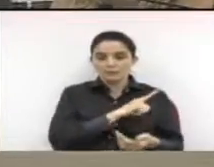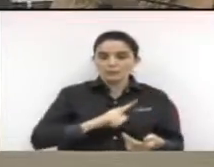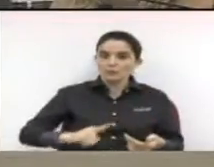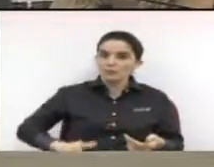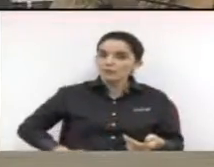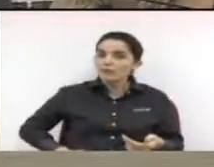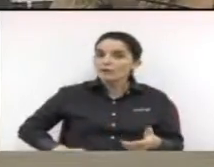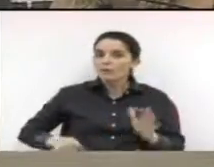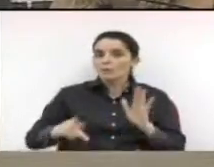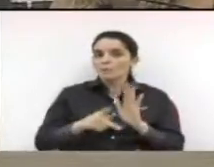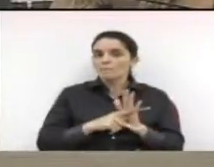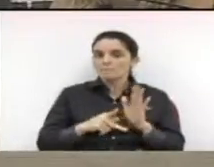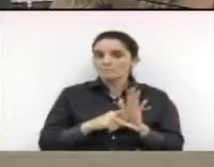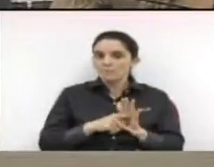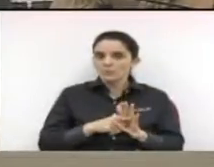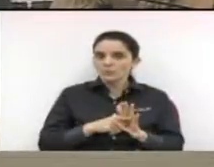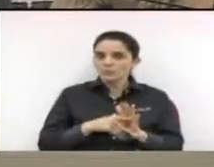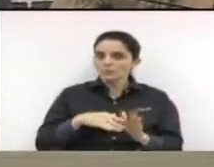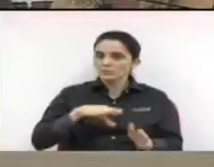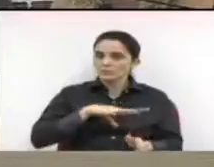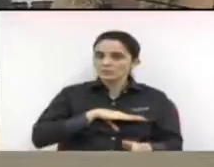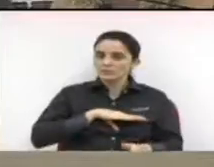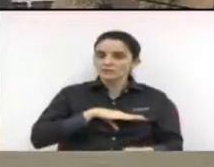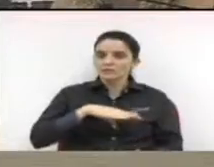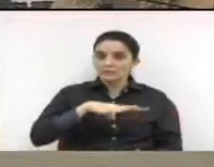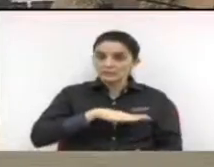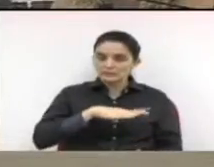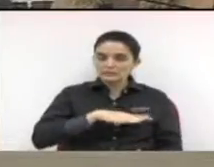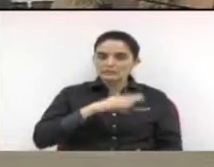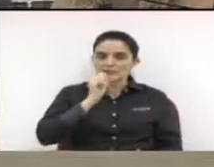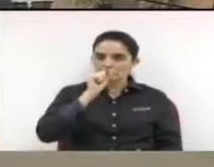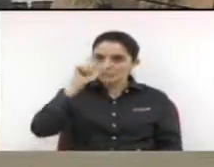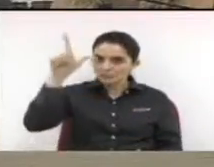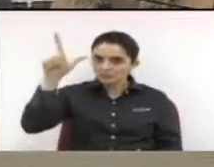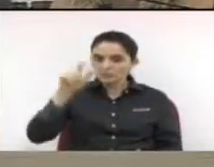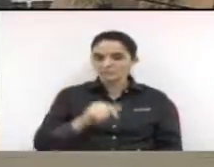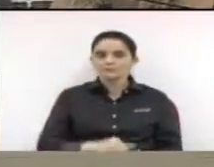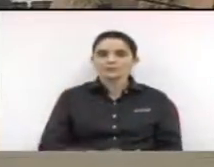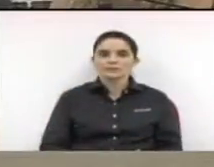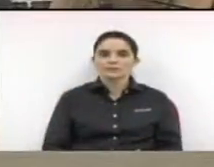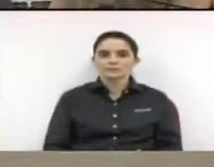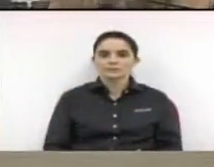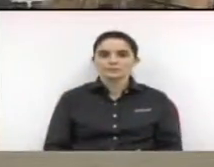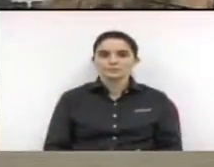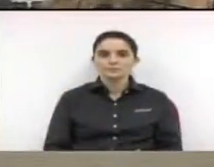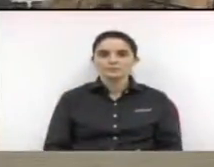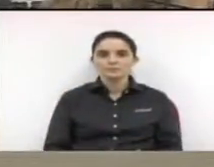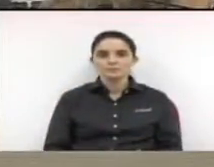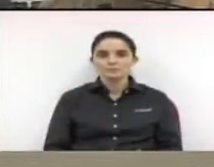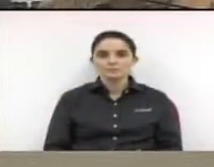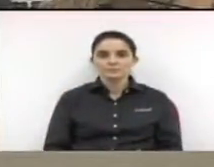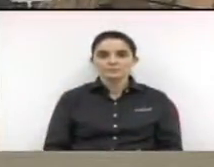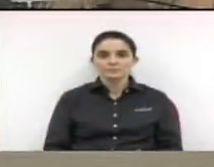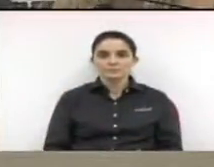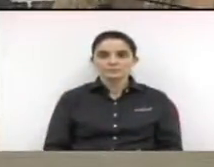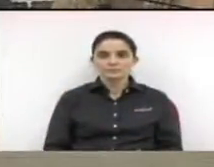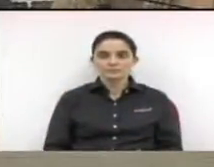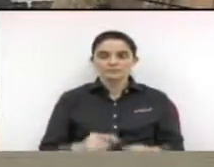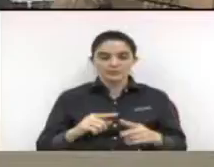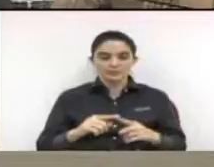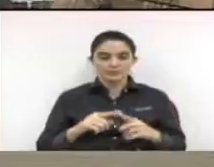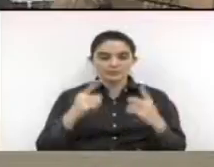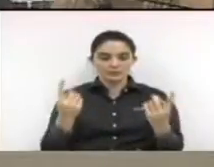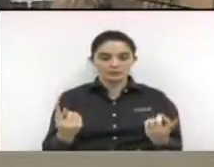municipal. É ele que permite que o orçamento participativo faça parte do governo dele. Agora,